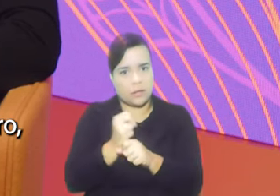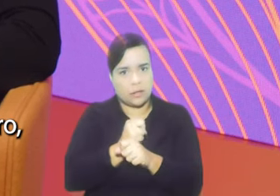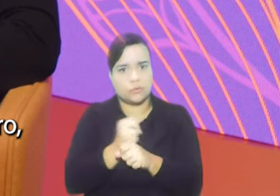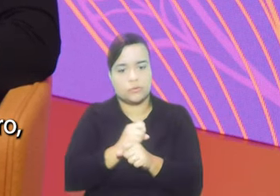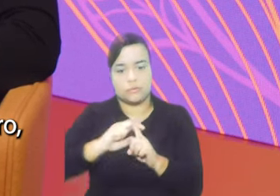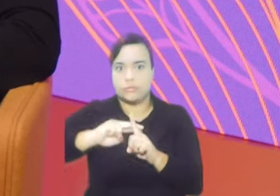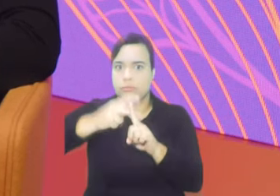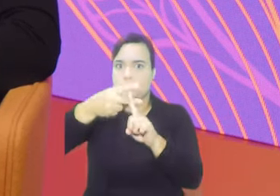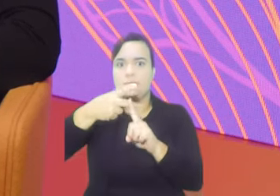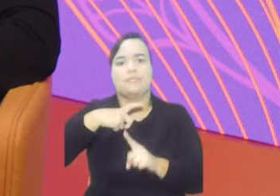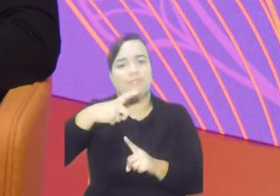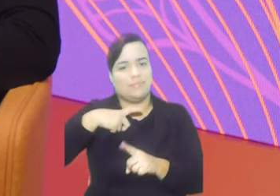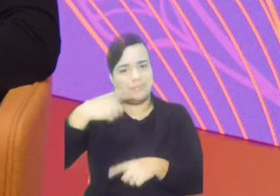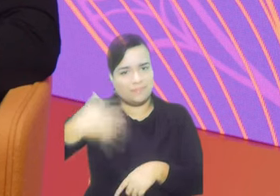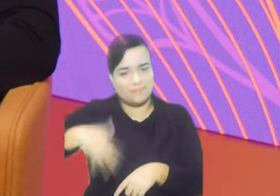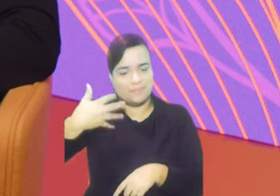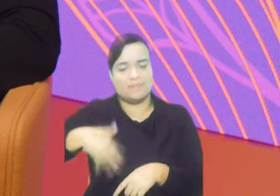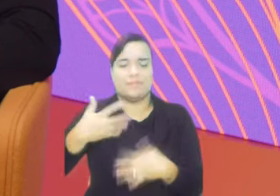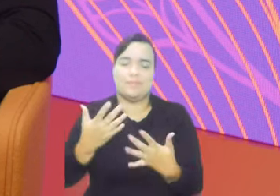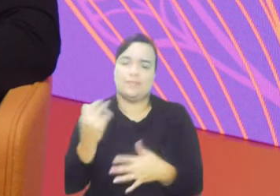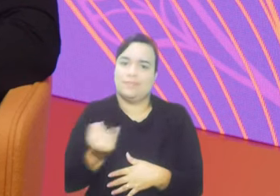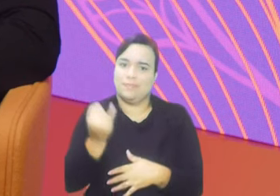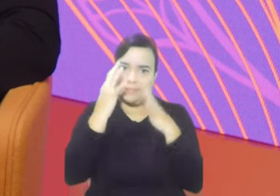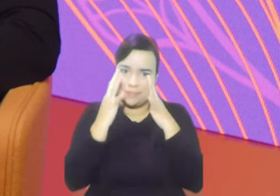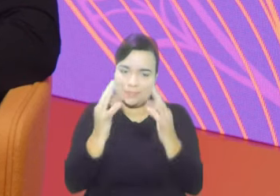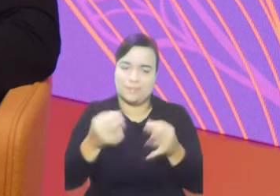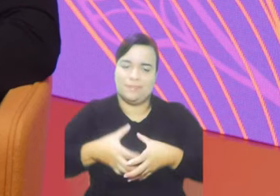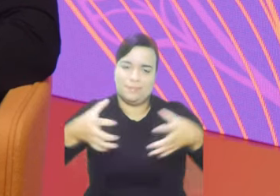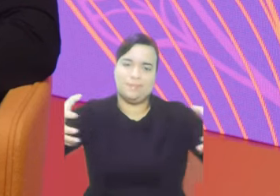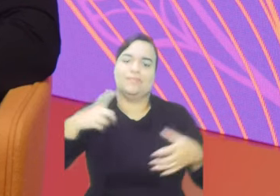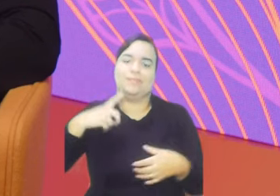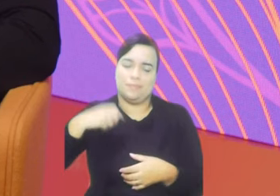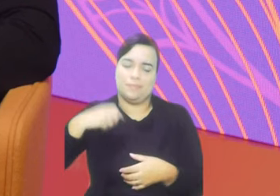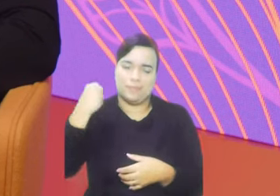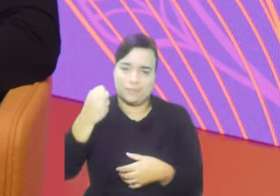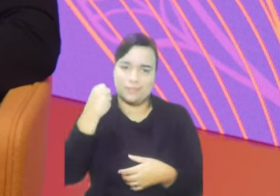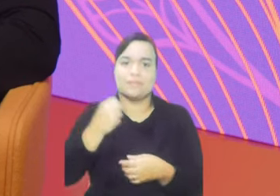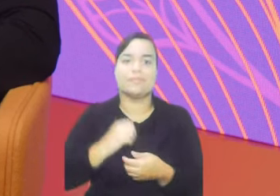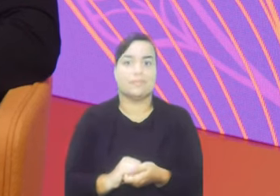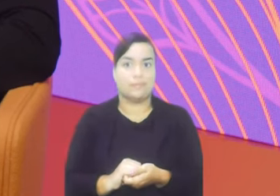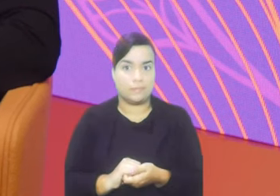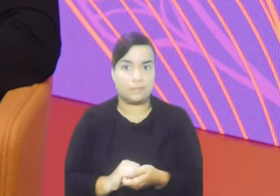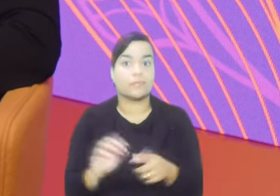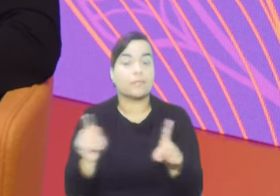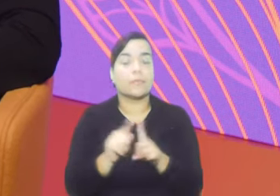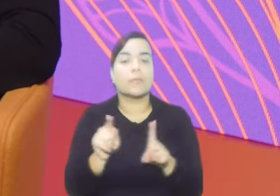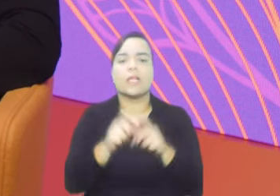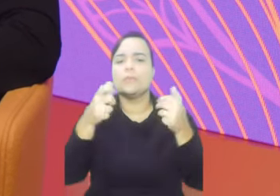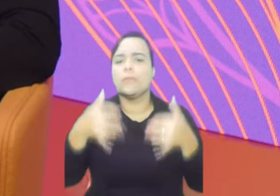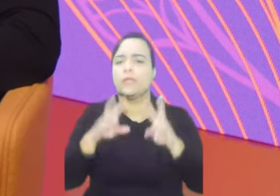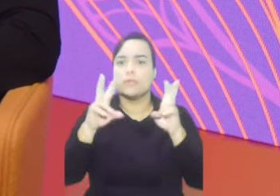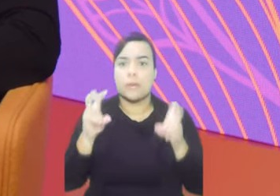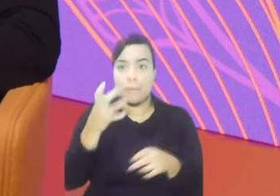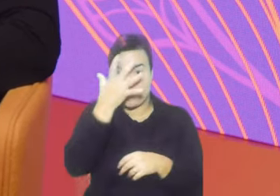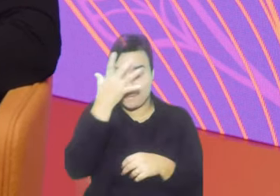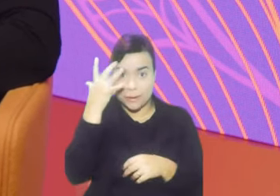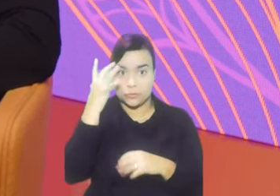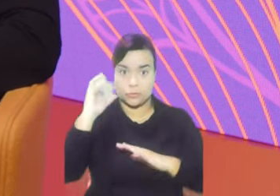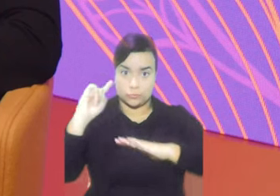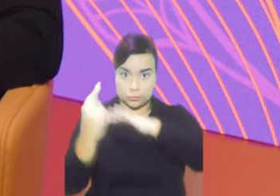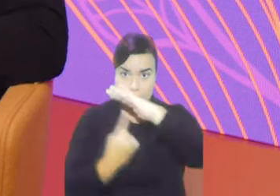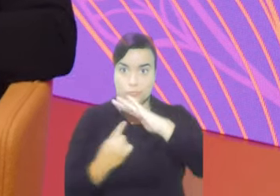dobro em uma década. Então, é bastante importante esse crescimento.